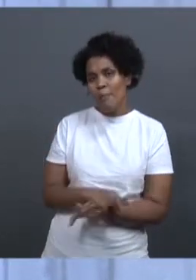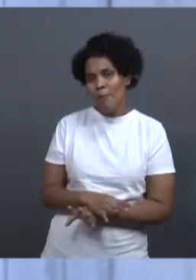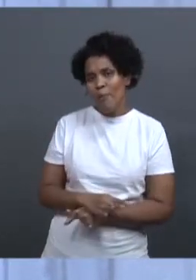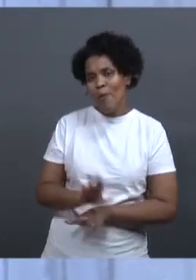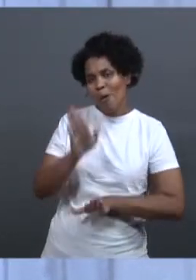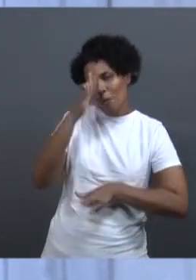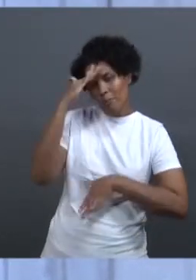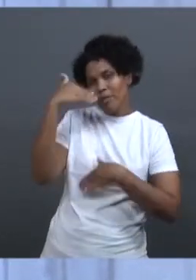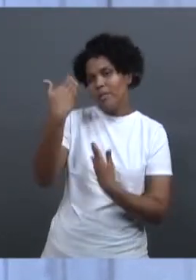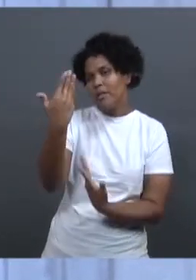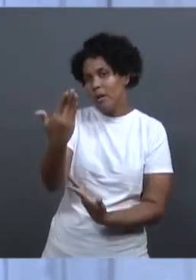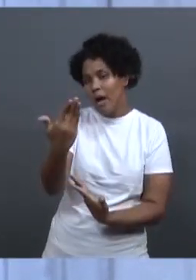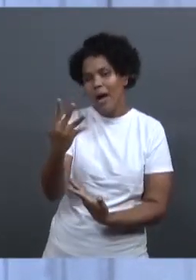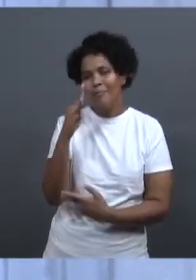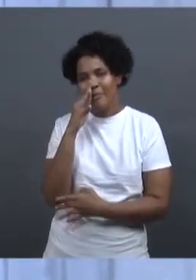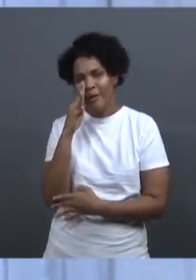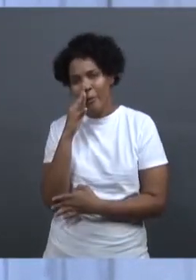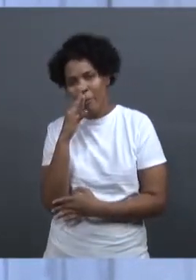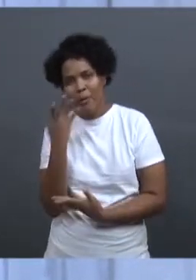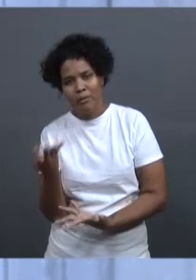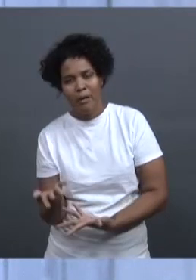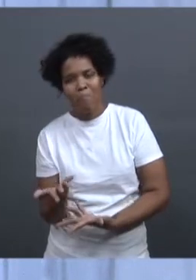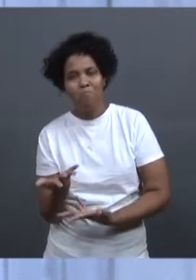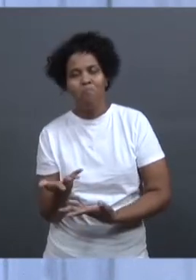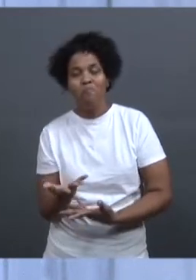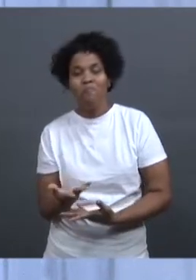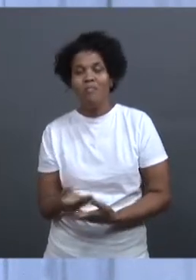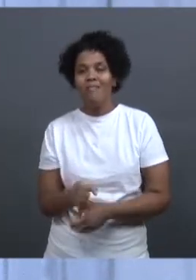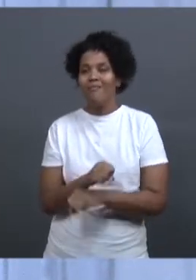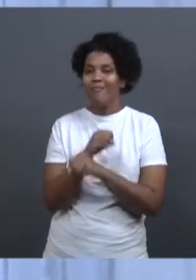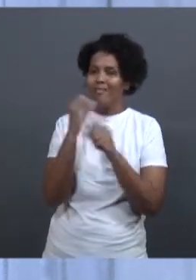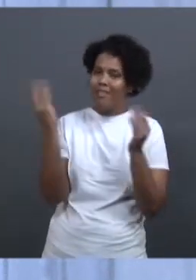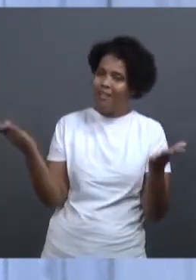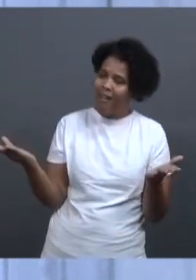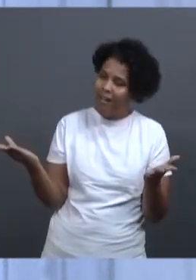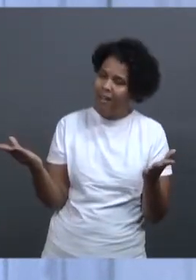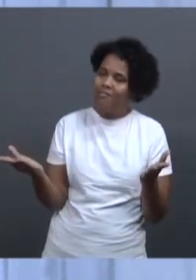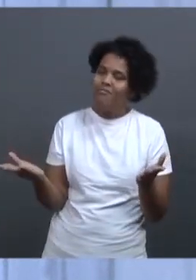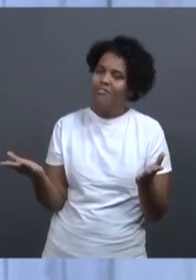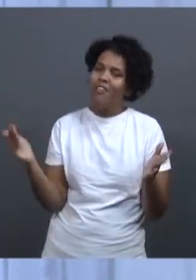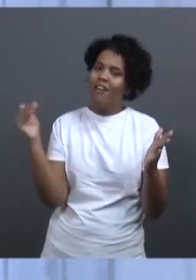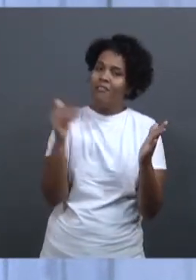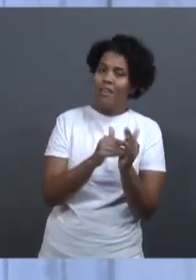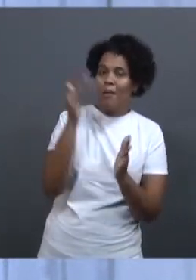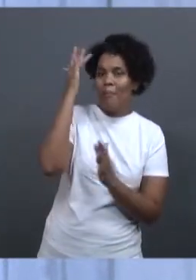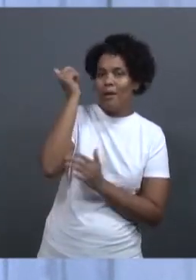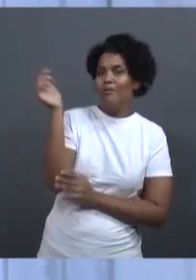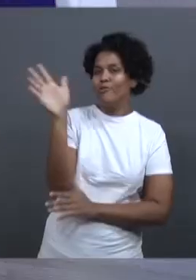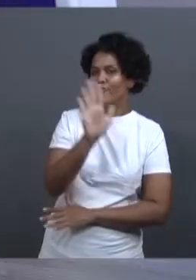obrigada você também pela audiência e é claro que eu te espero amanhã. Tchau.